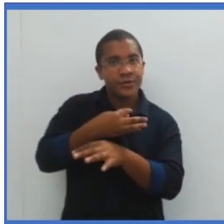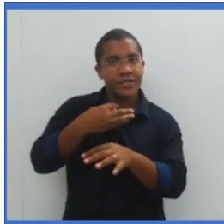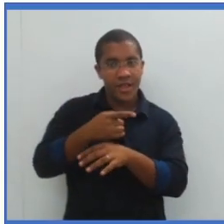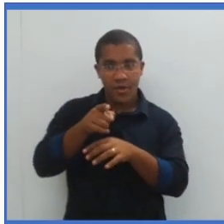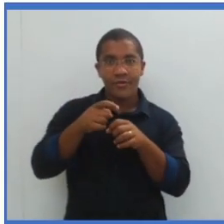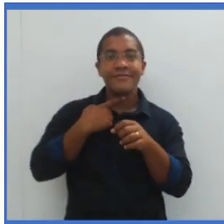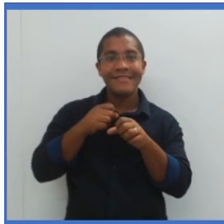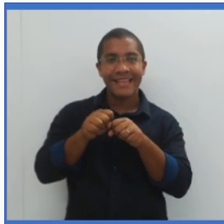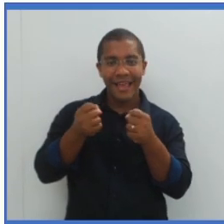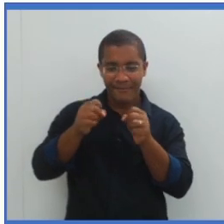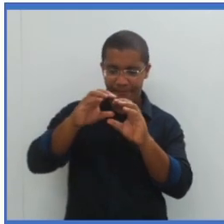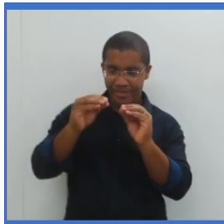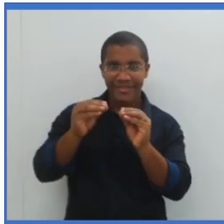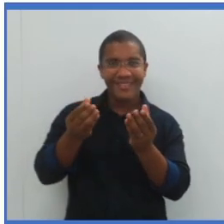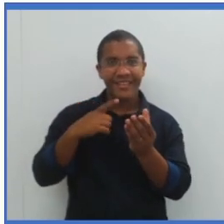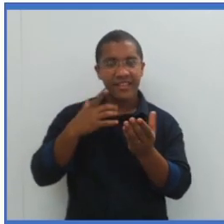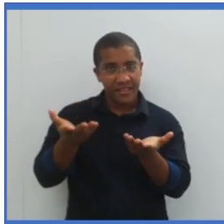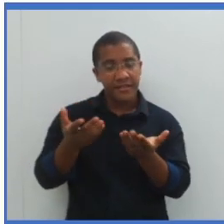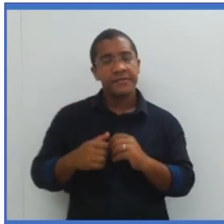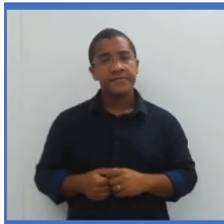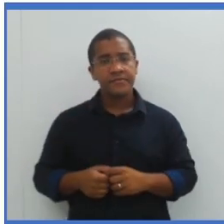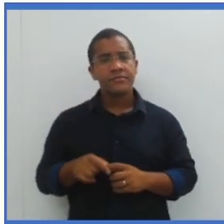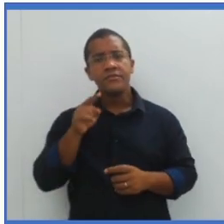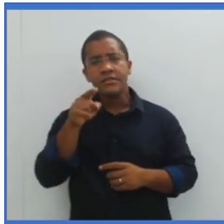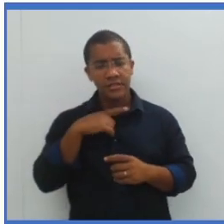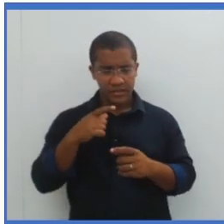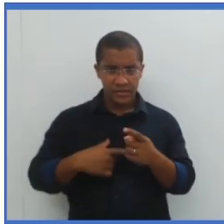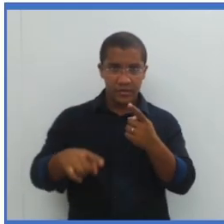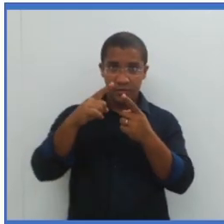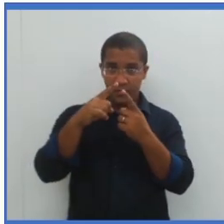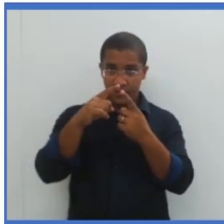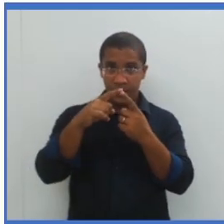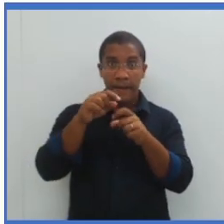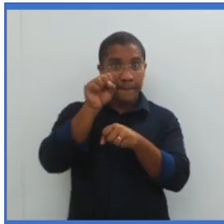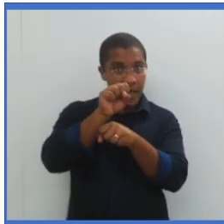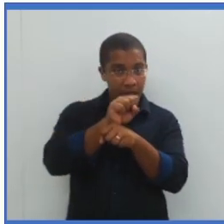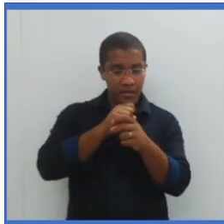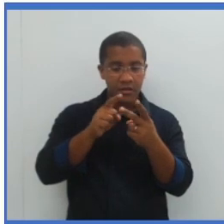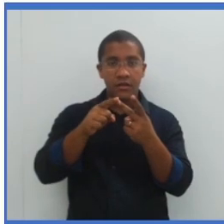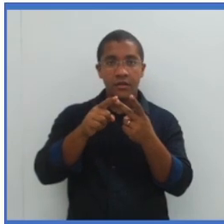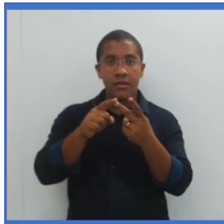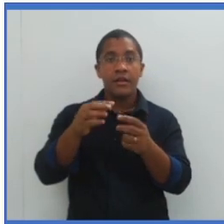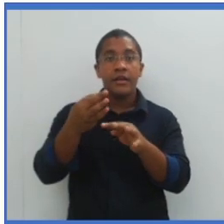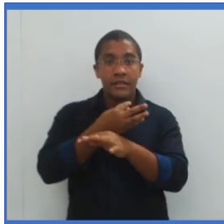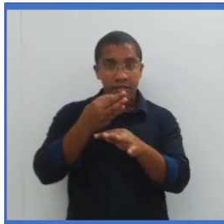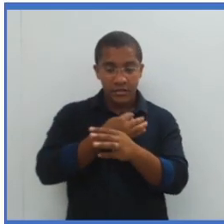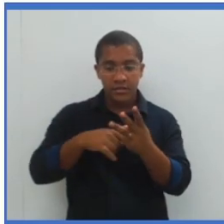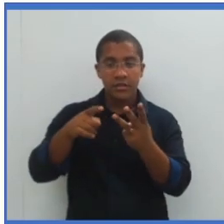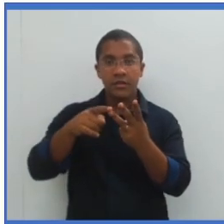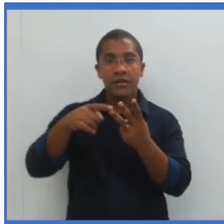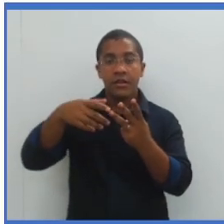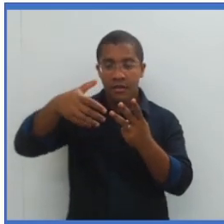Agora eu vou ter ponto fixo, força resistente e força potente.